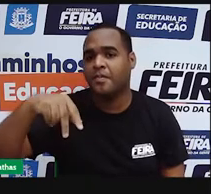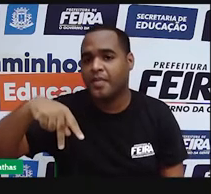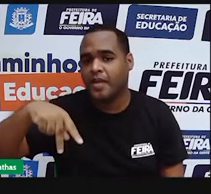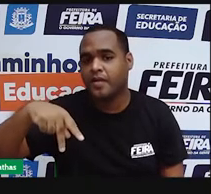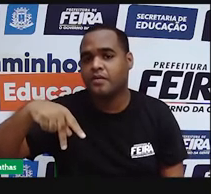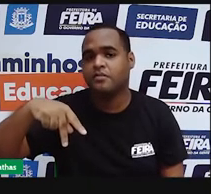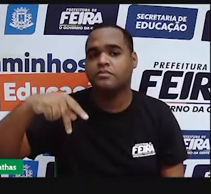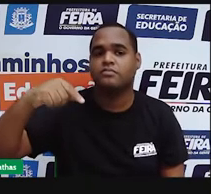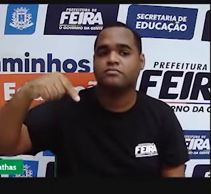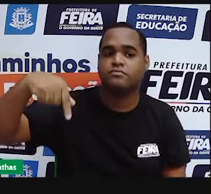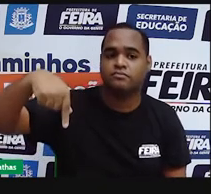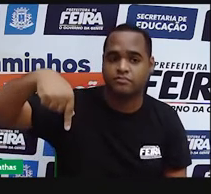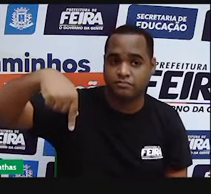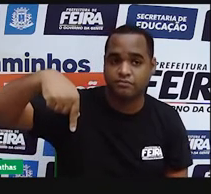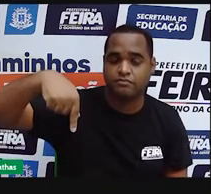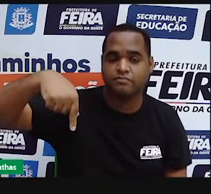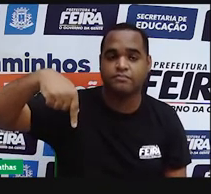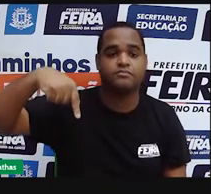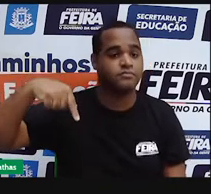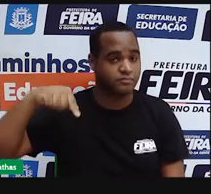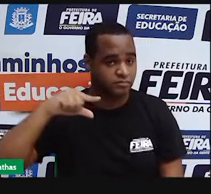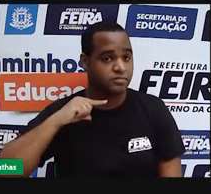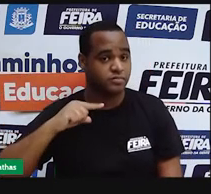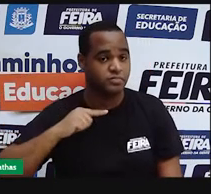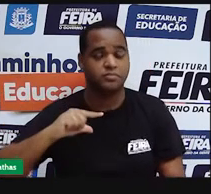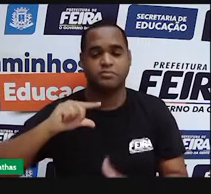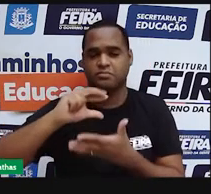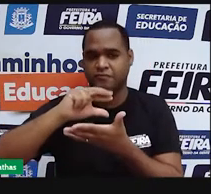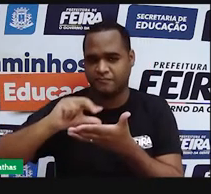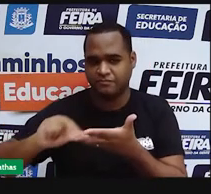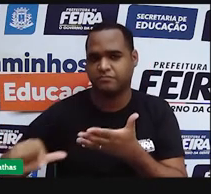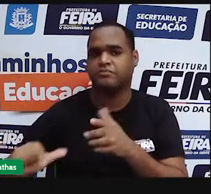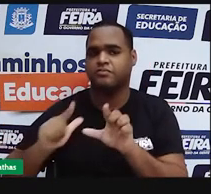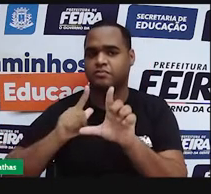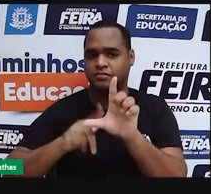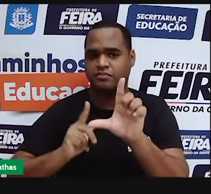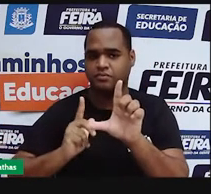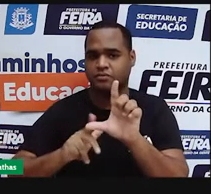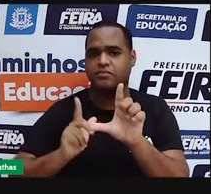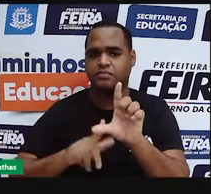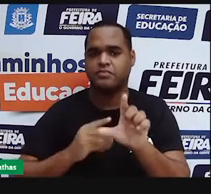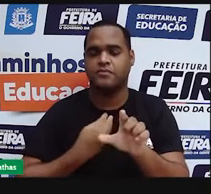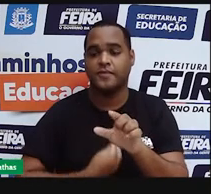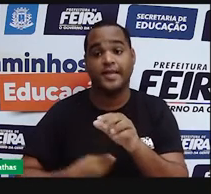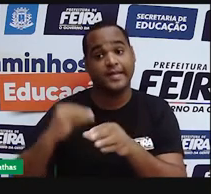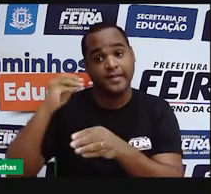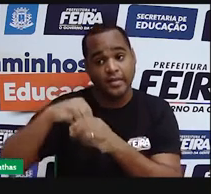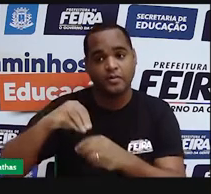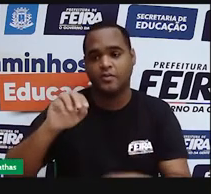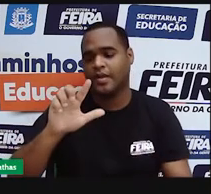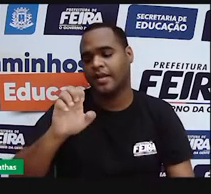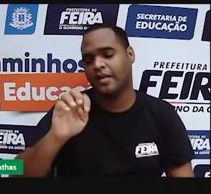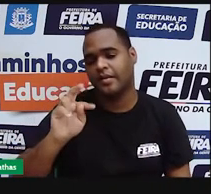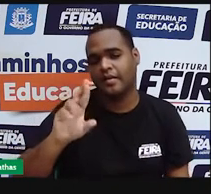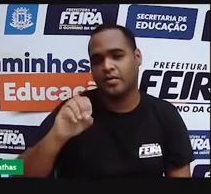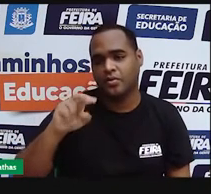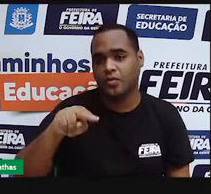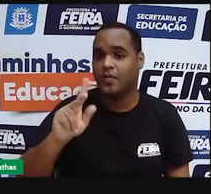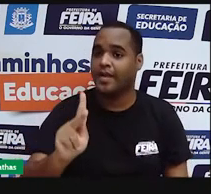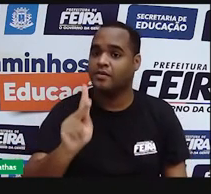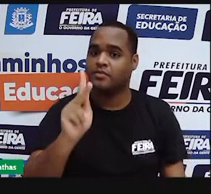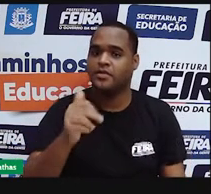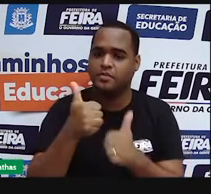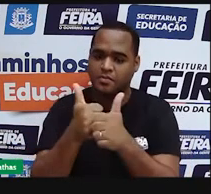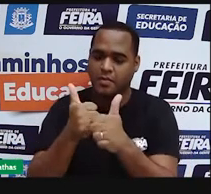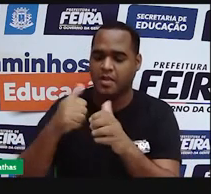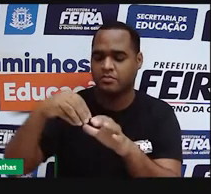camada P e camada Q. Então, existem todas essas camadas aqui na eletrosfera, sendo que a camada K é a mais